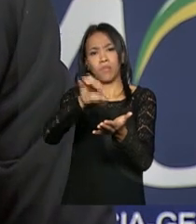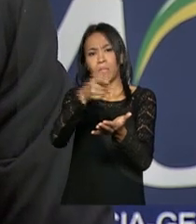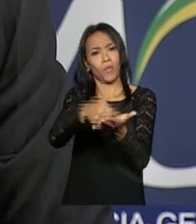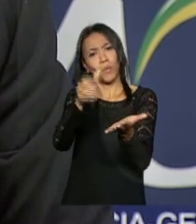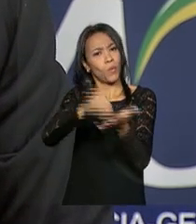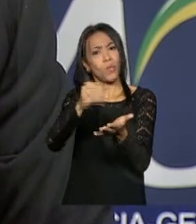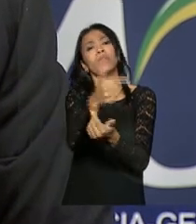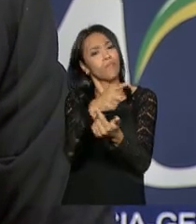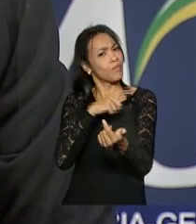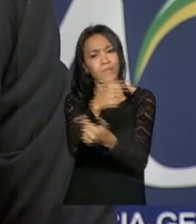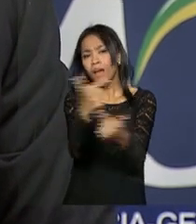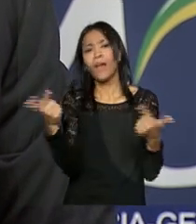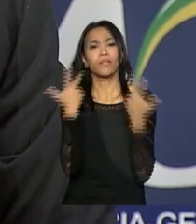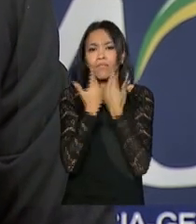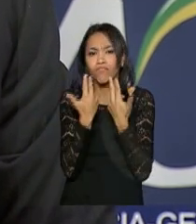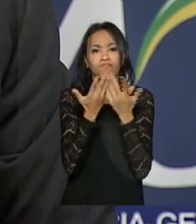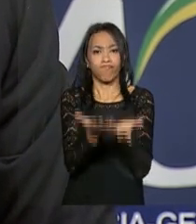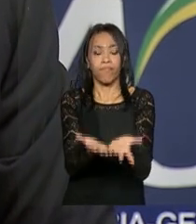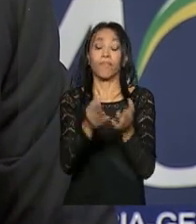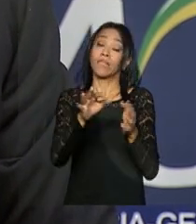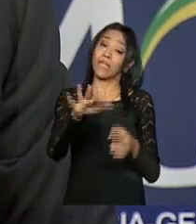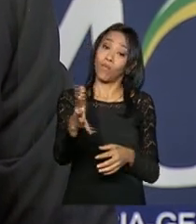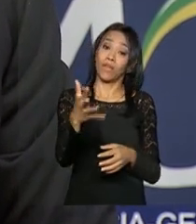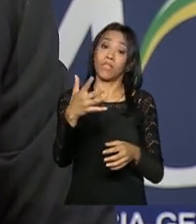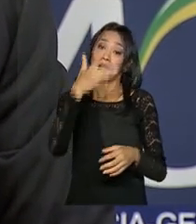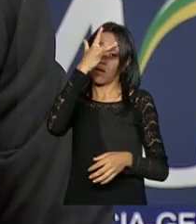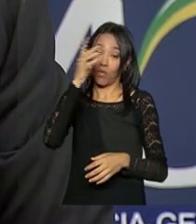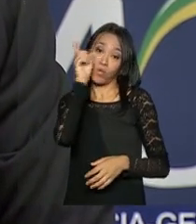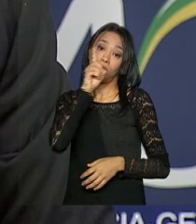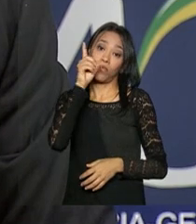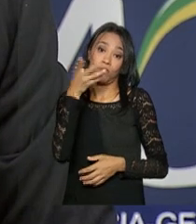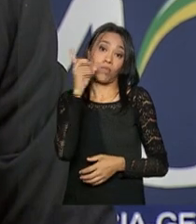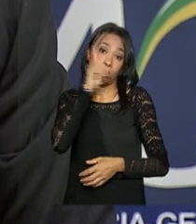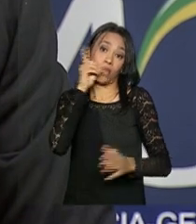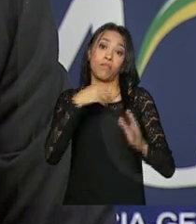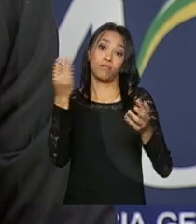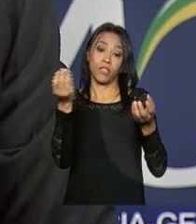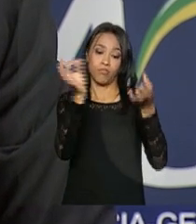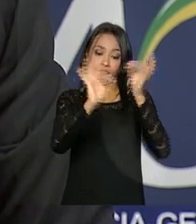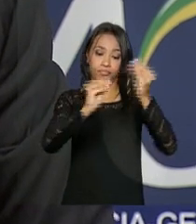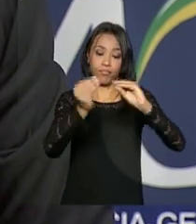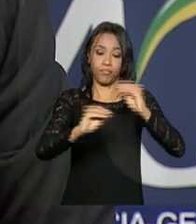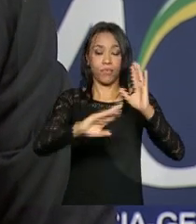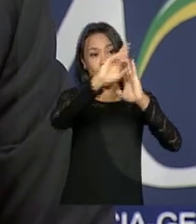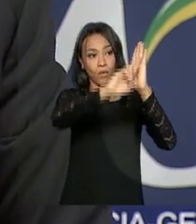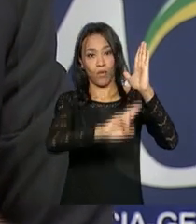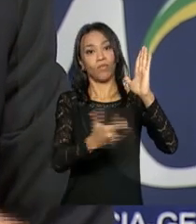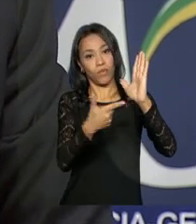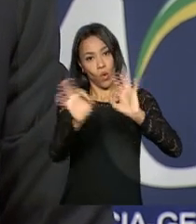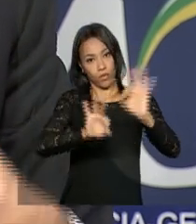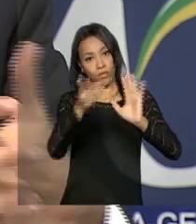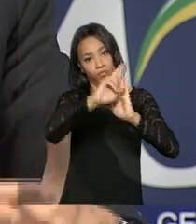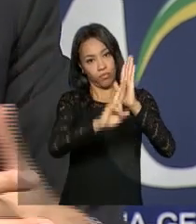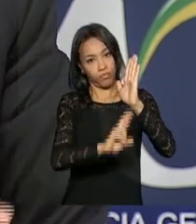excelência o relator, obviamente, talvez buscando afirmar uma conclusão que já